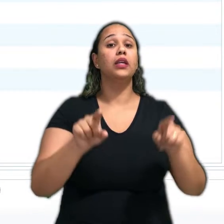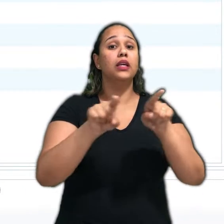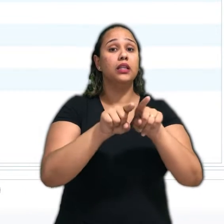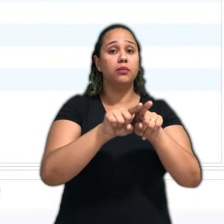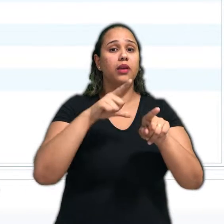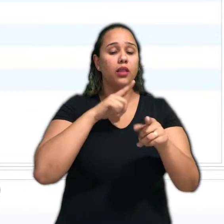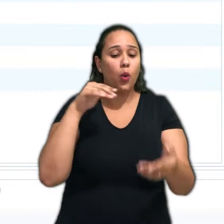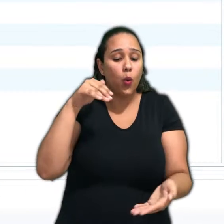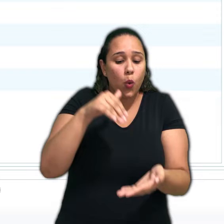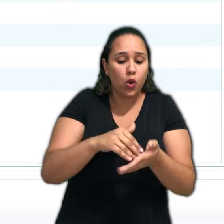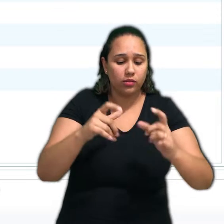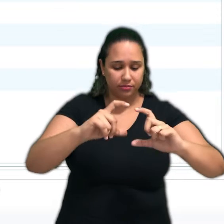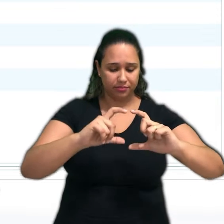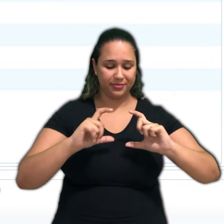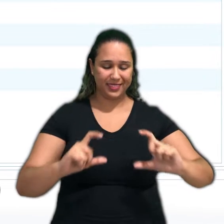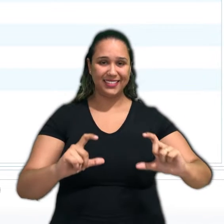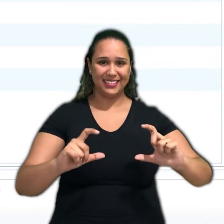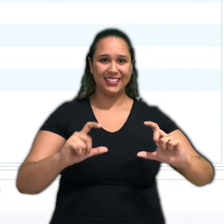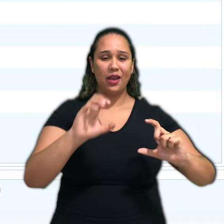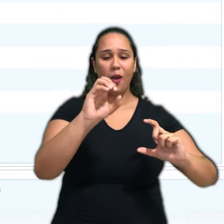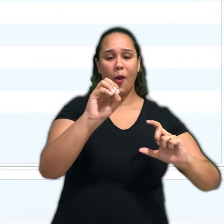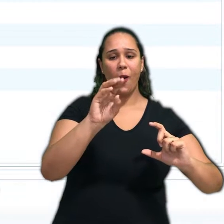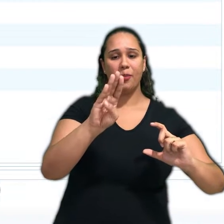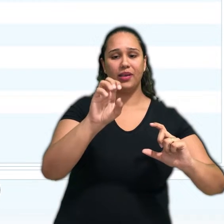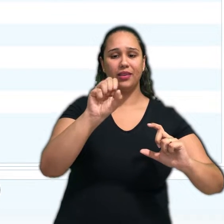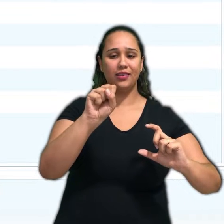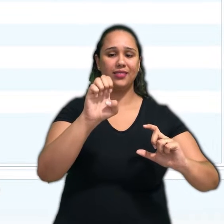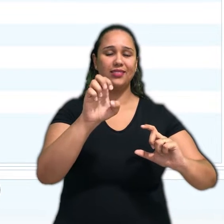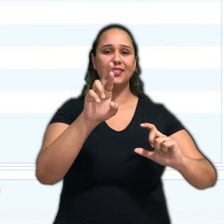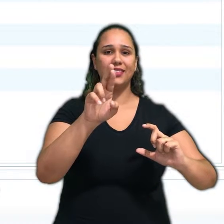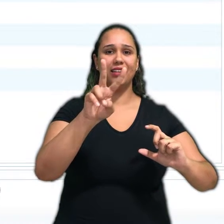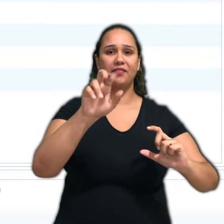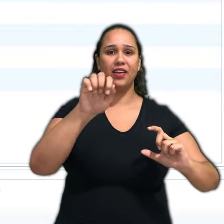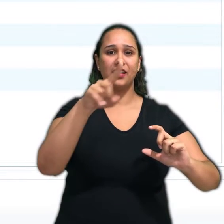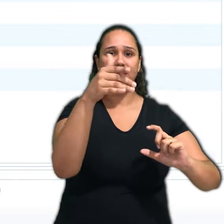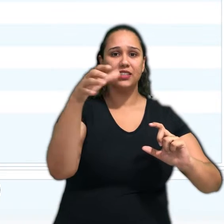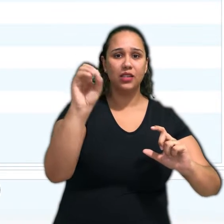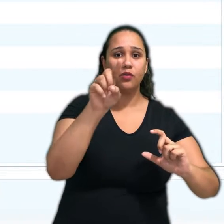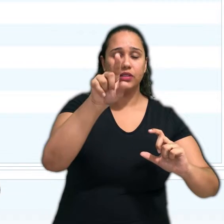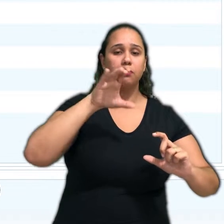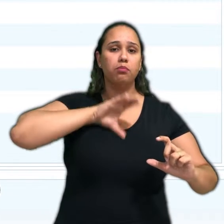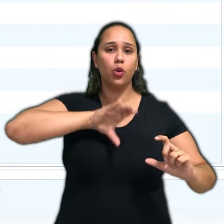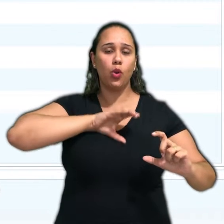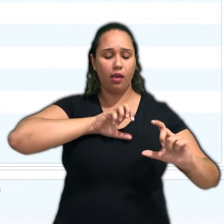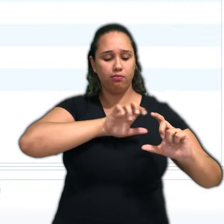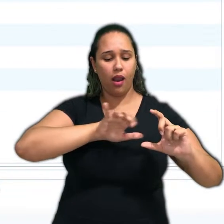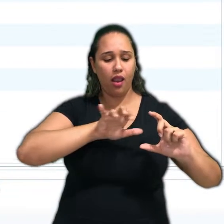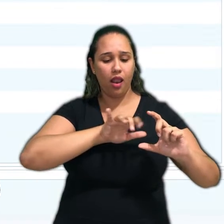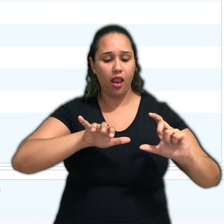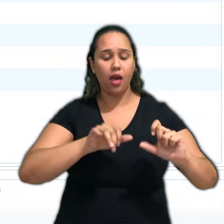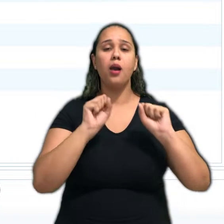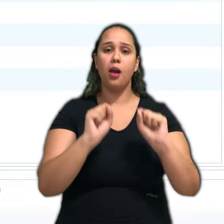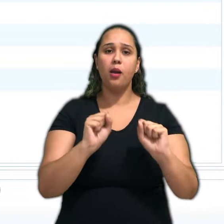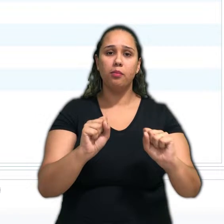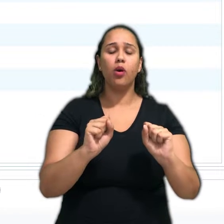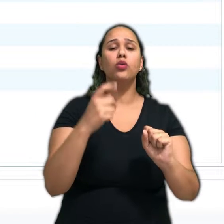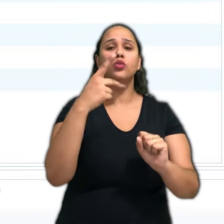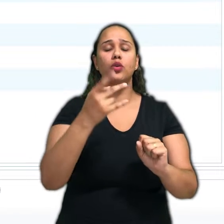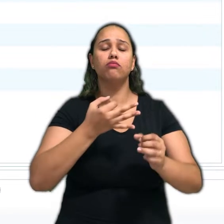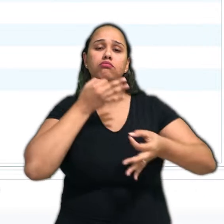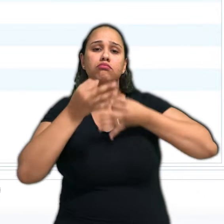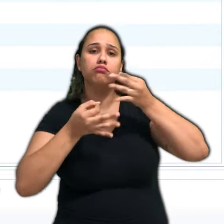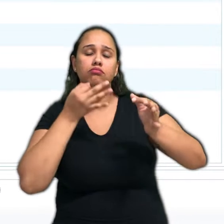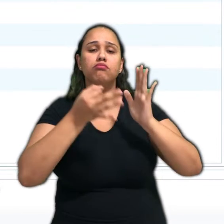campo de observações abaixo, onde você pode escrever, caso entenda como necessário, com mais informações e detalhes sobre as opções